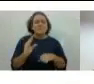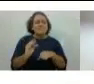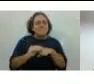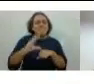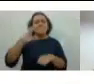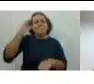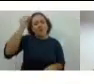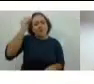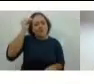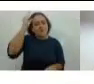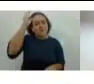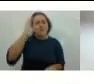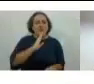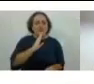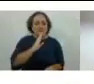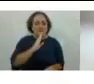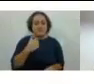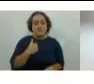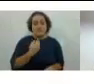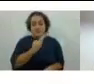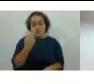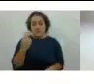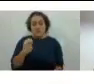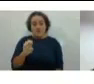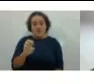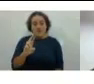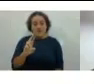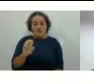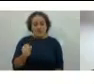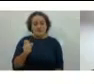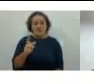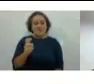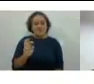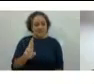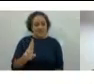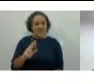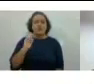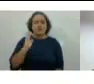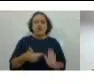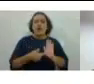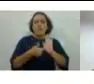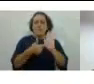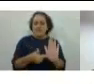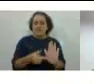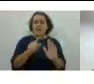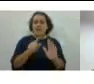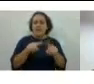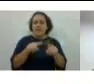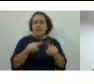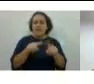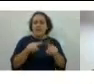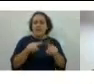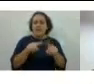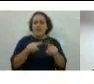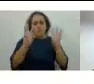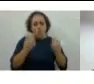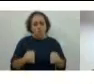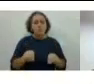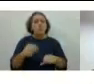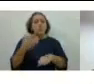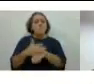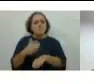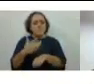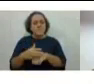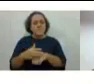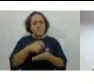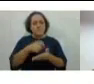E muitos conhecimentos. Então, sejam bem-vindos. Eu sou a professora de STER e já nos apresentamos, já me apresentei lá na sala